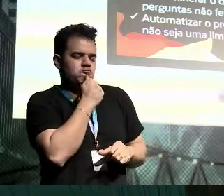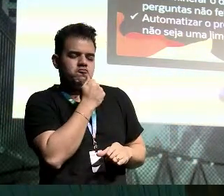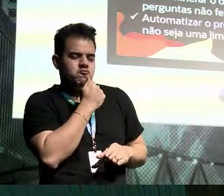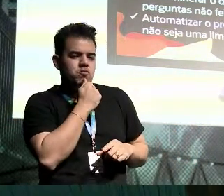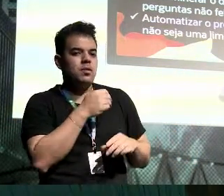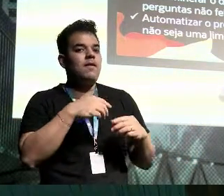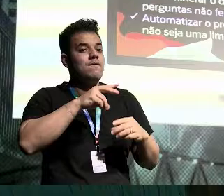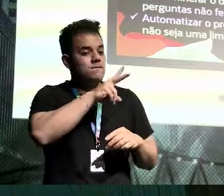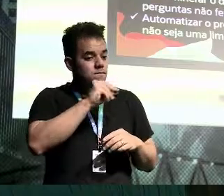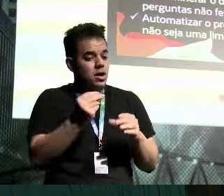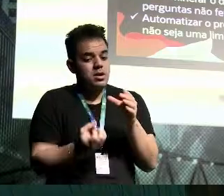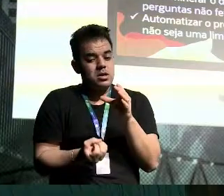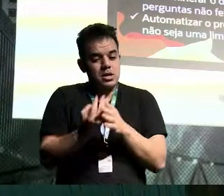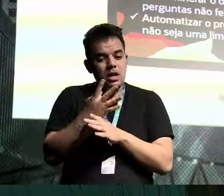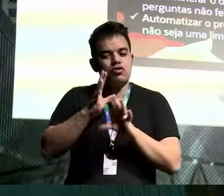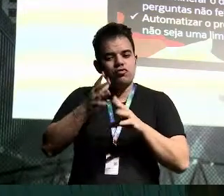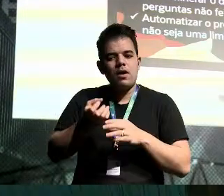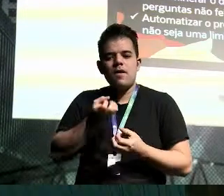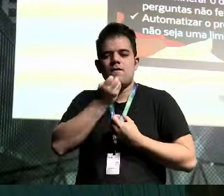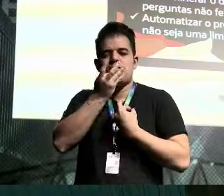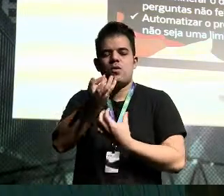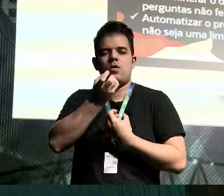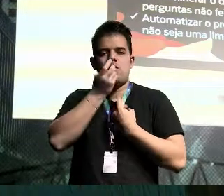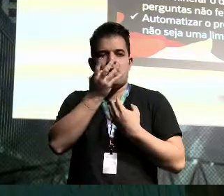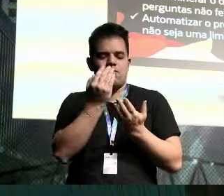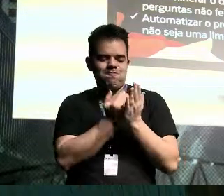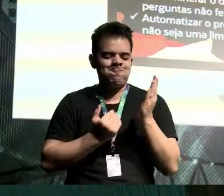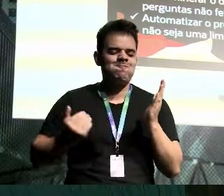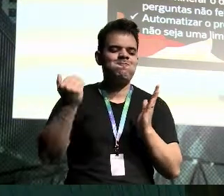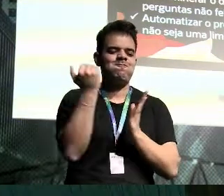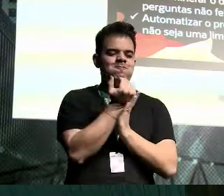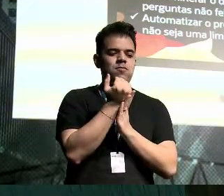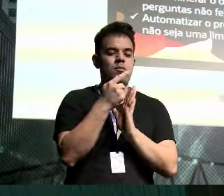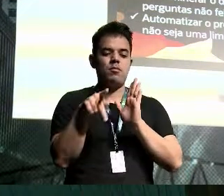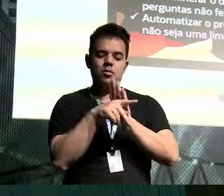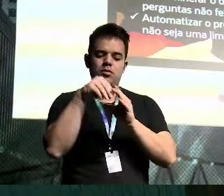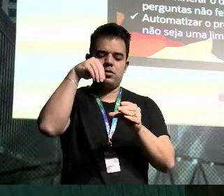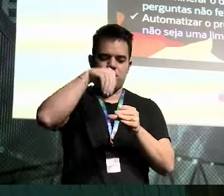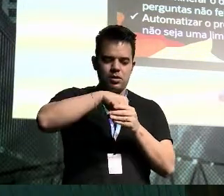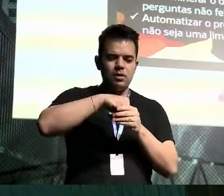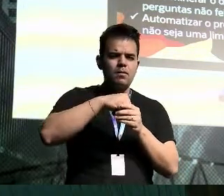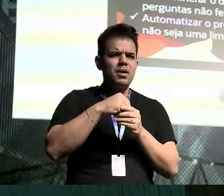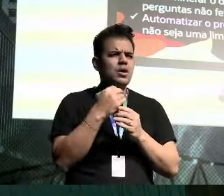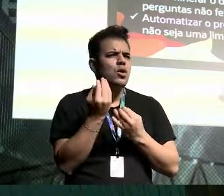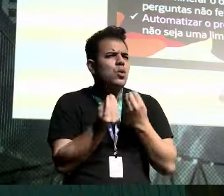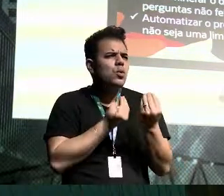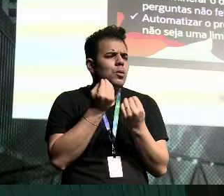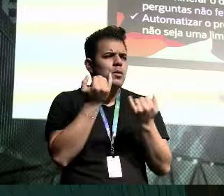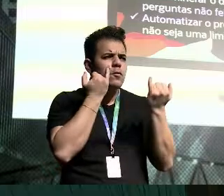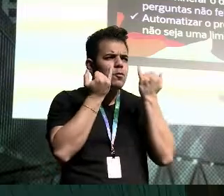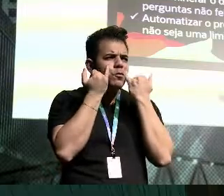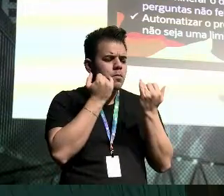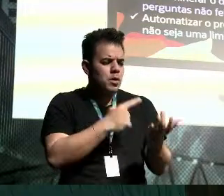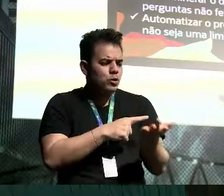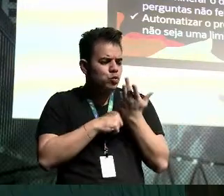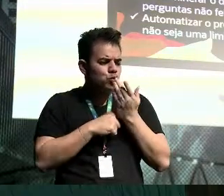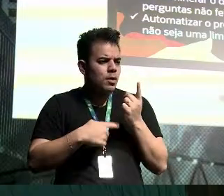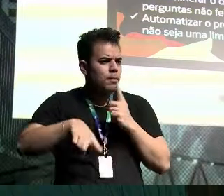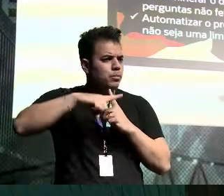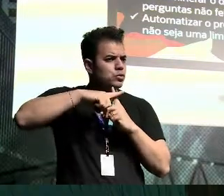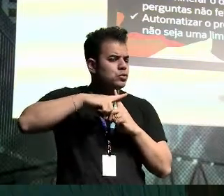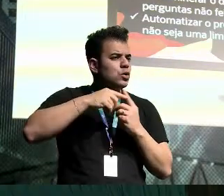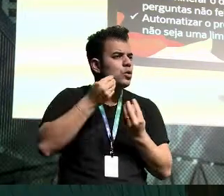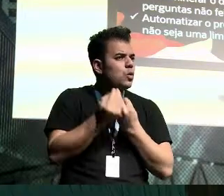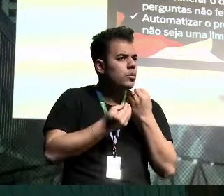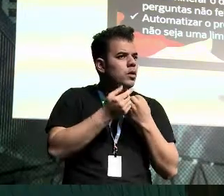venha a existir gerando informações. Só que ela gera para ela. Você tem que usar essa informação para você, somando ela com